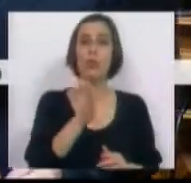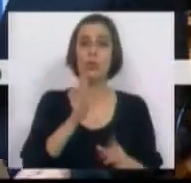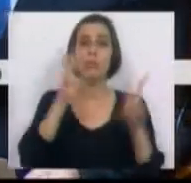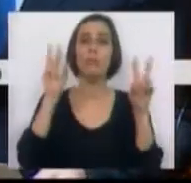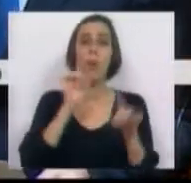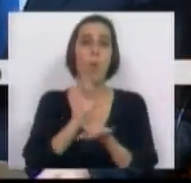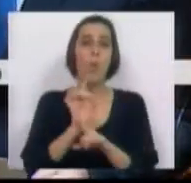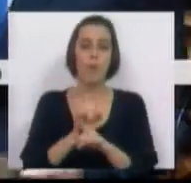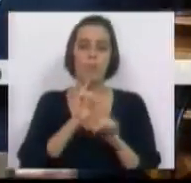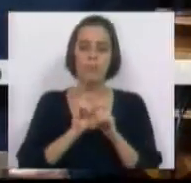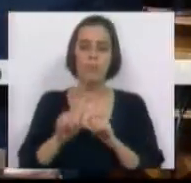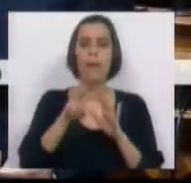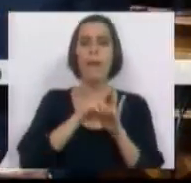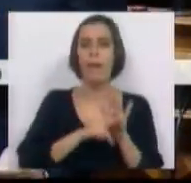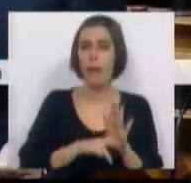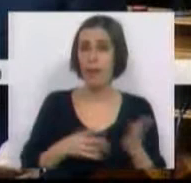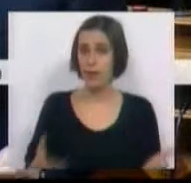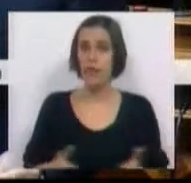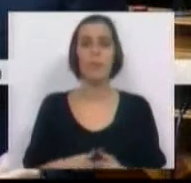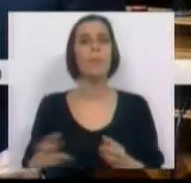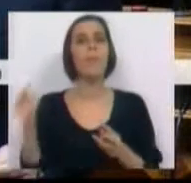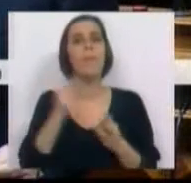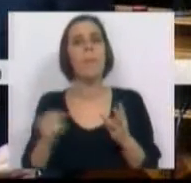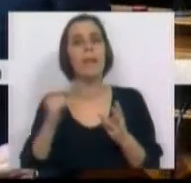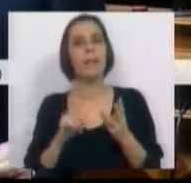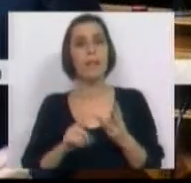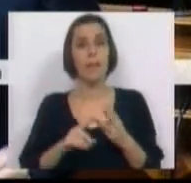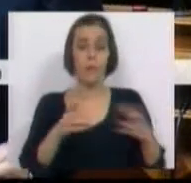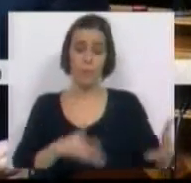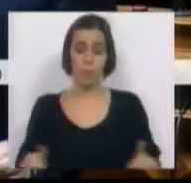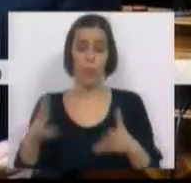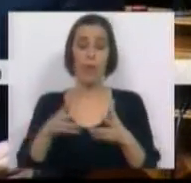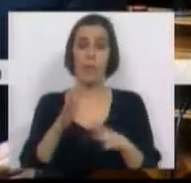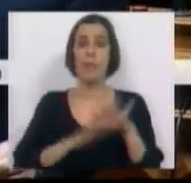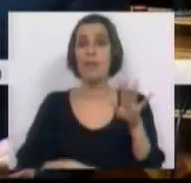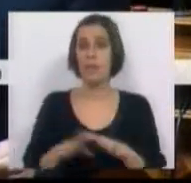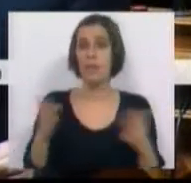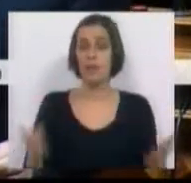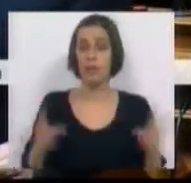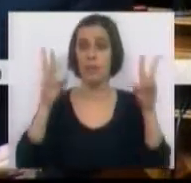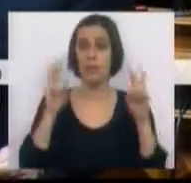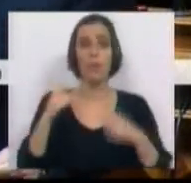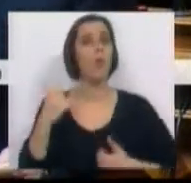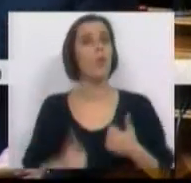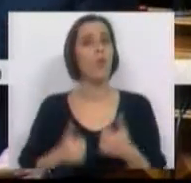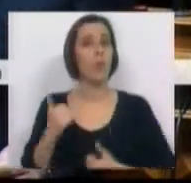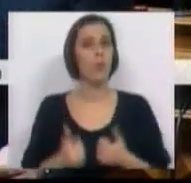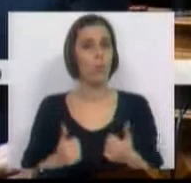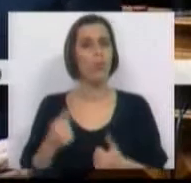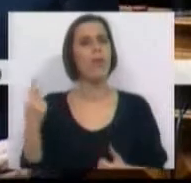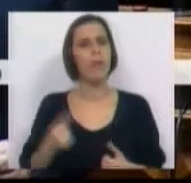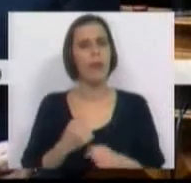subordinados aos quais definimos regras. Terceiro, o caminho que se percorra em matéria de concursos